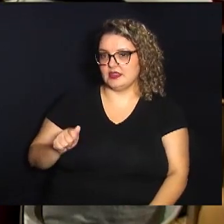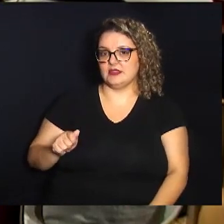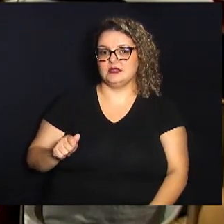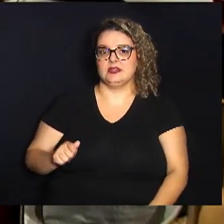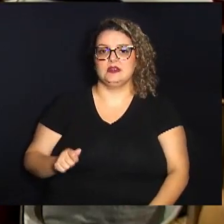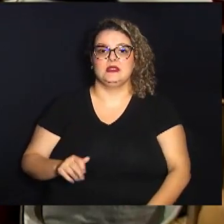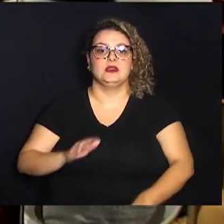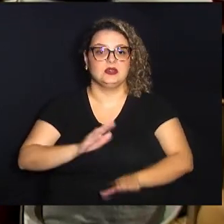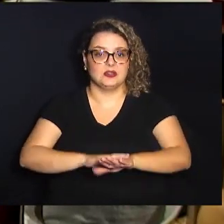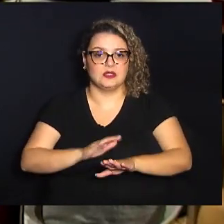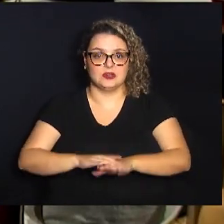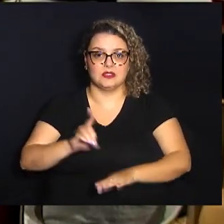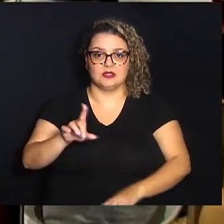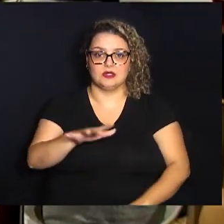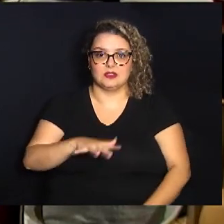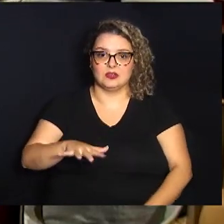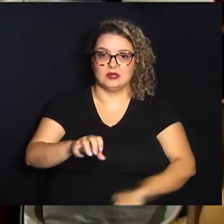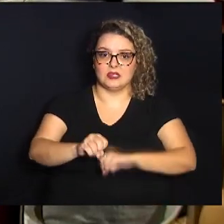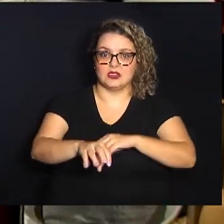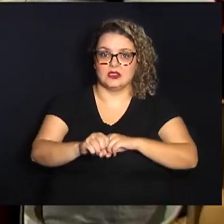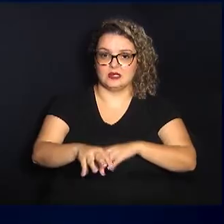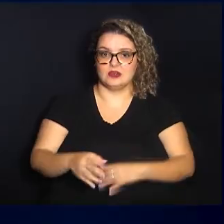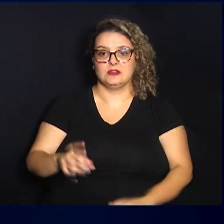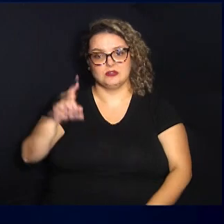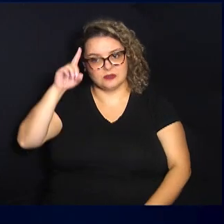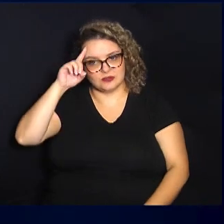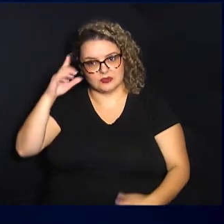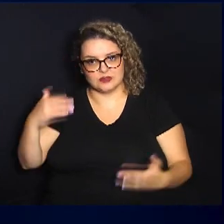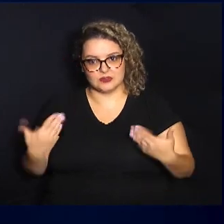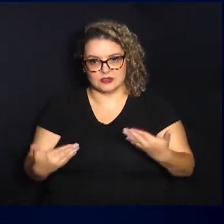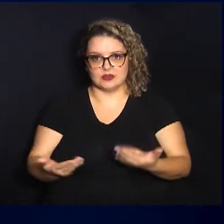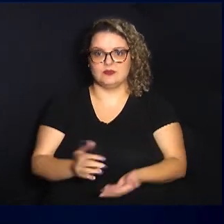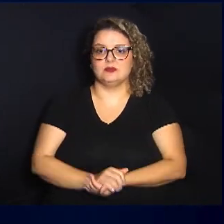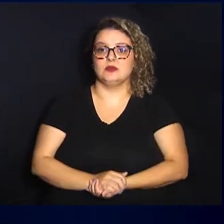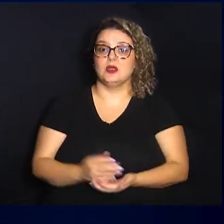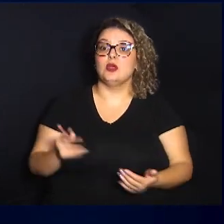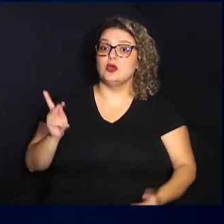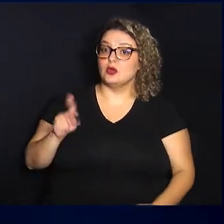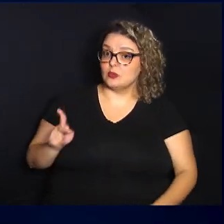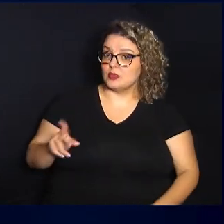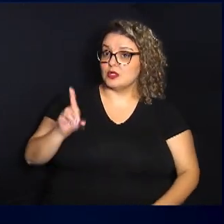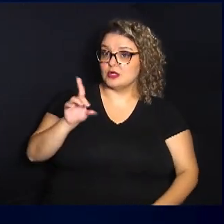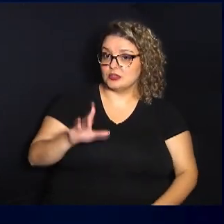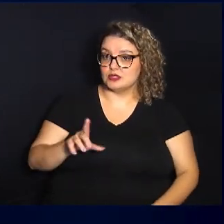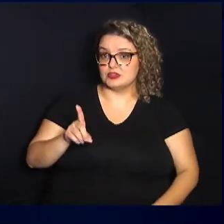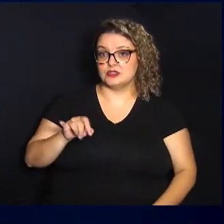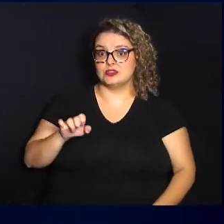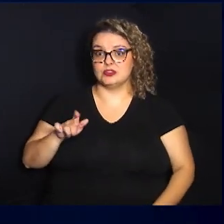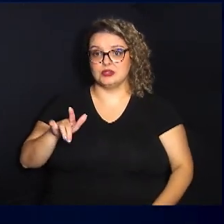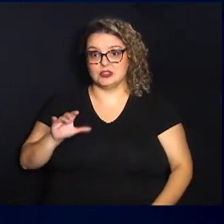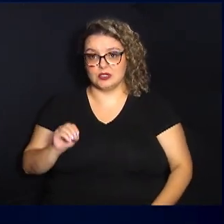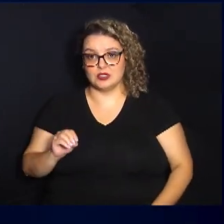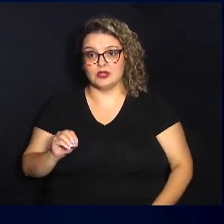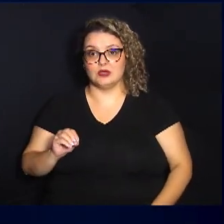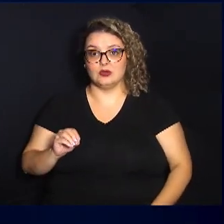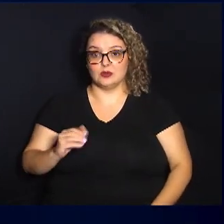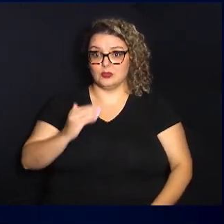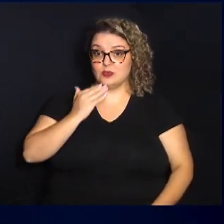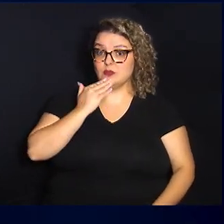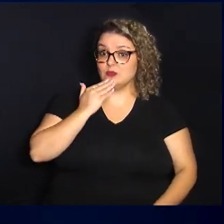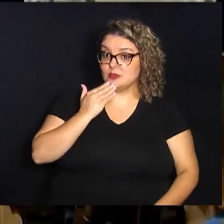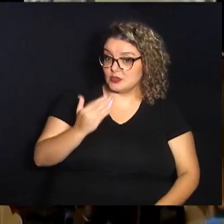atua como diretor educacional até os dias de hoje o professor e diretor Diego Villanova Rodrigues pediu